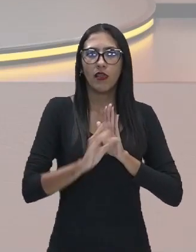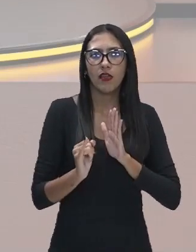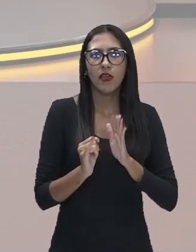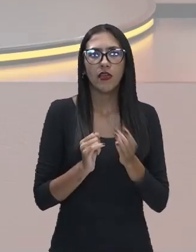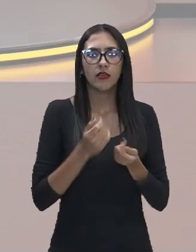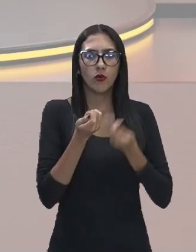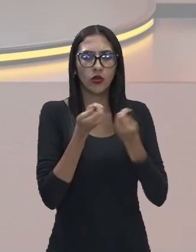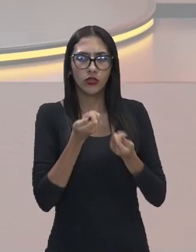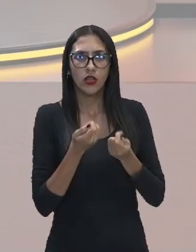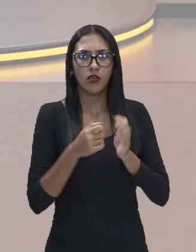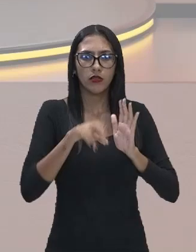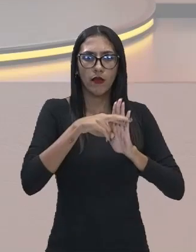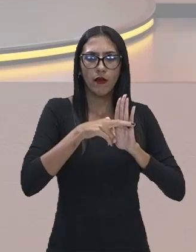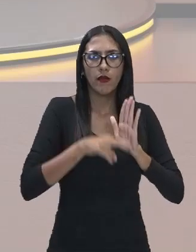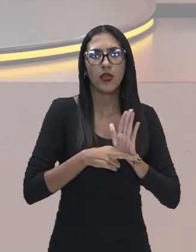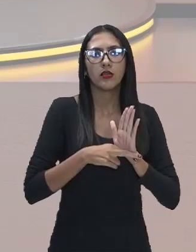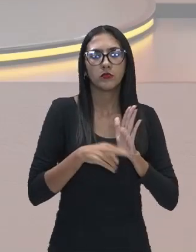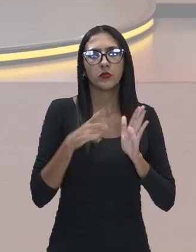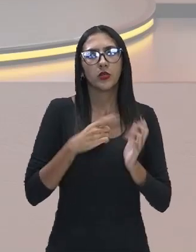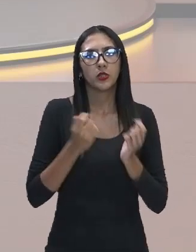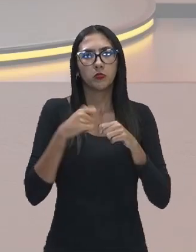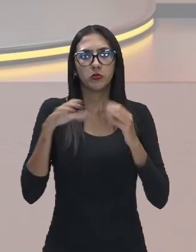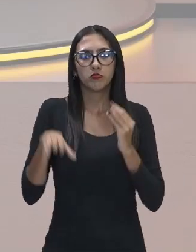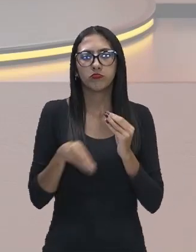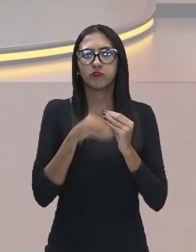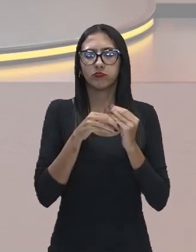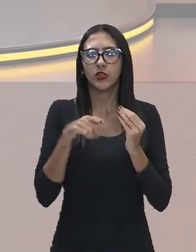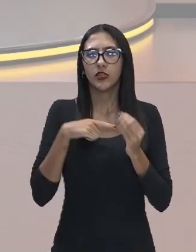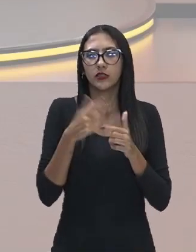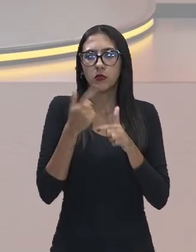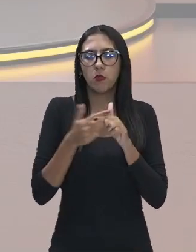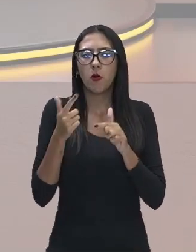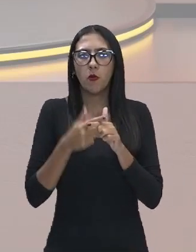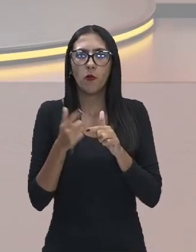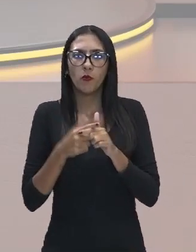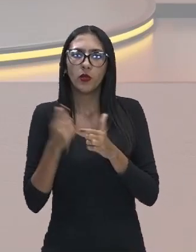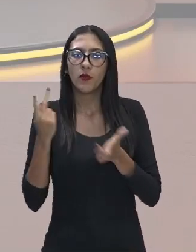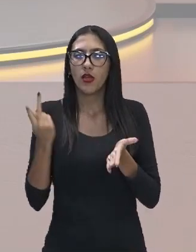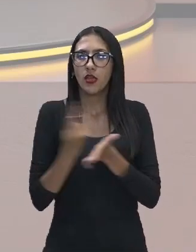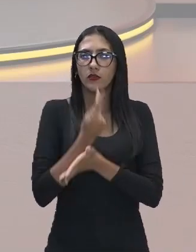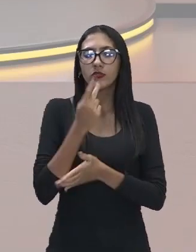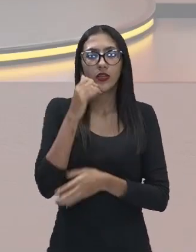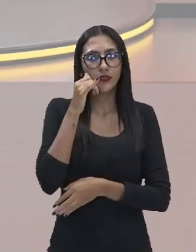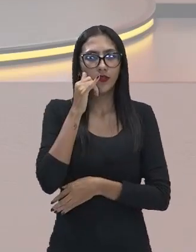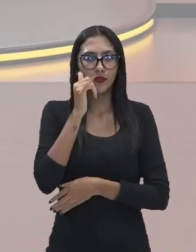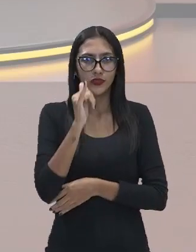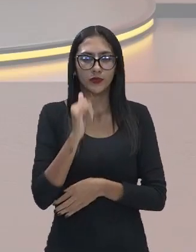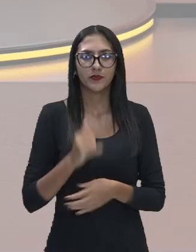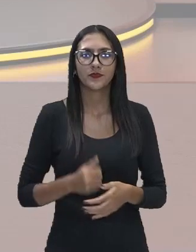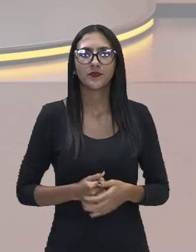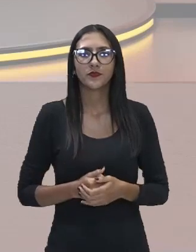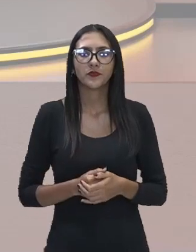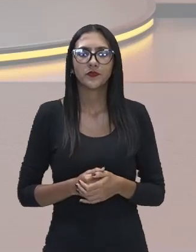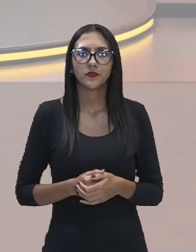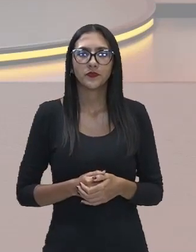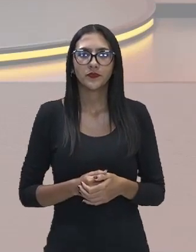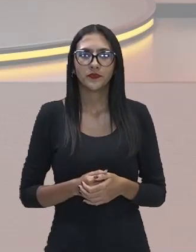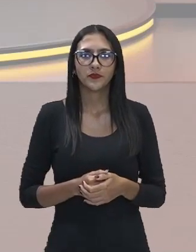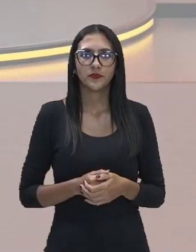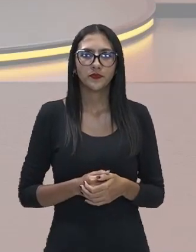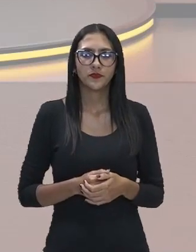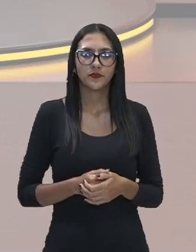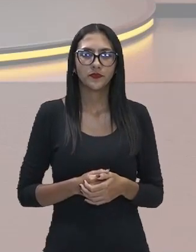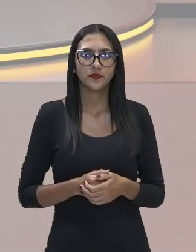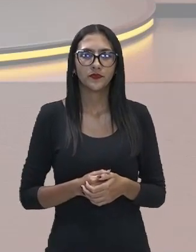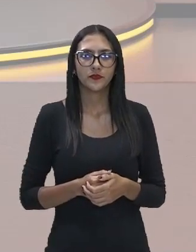normas para que sejam implementados e esses problemas sejam evitados vamos adiante então falar um pouco